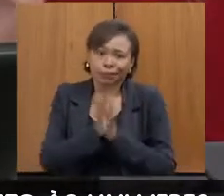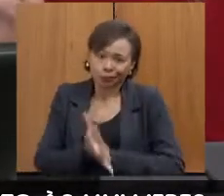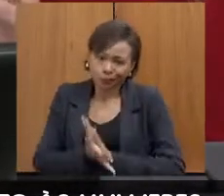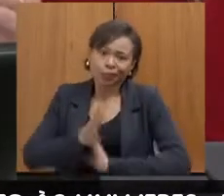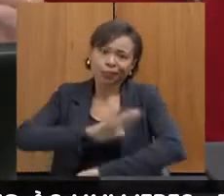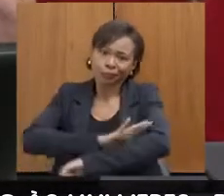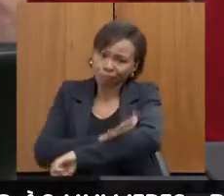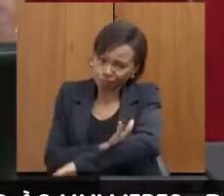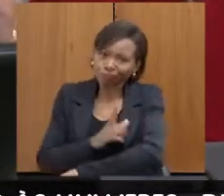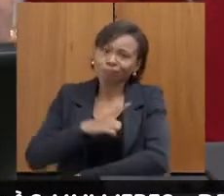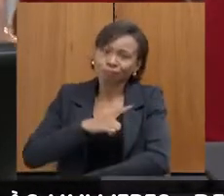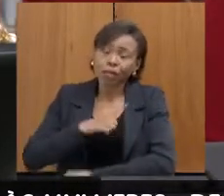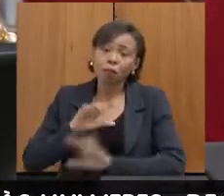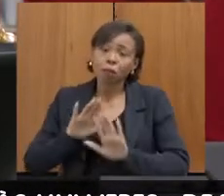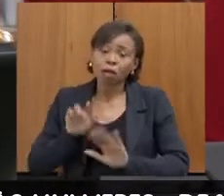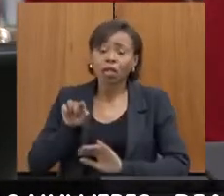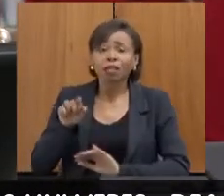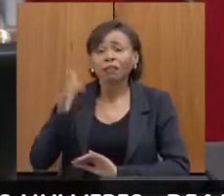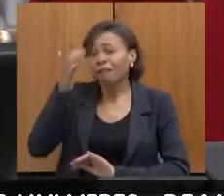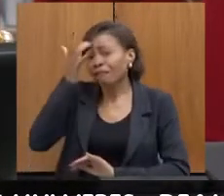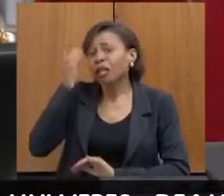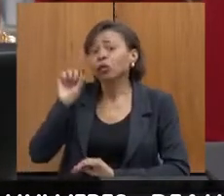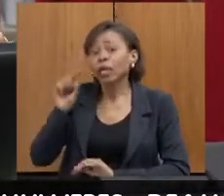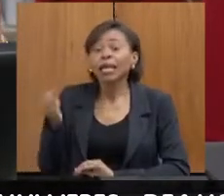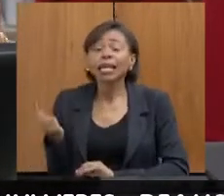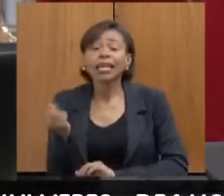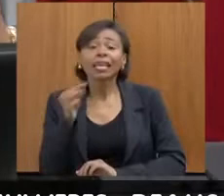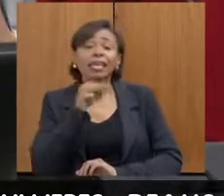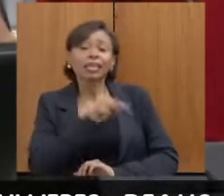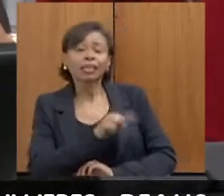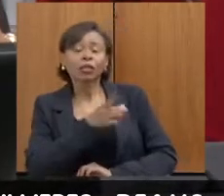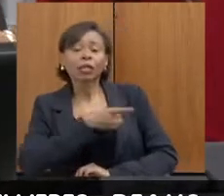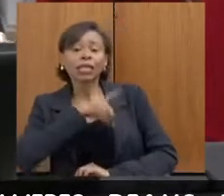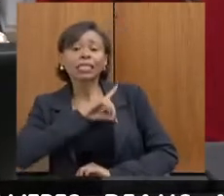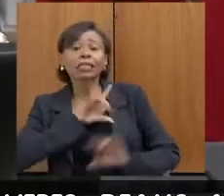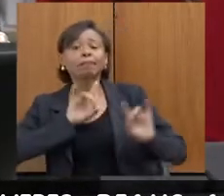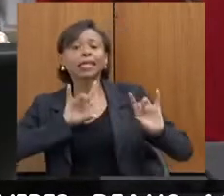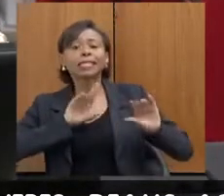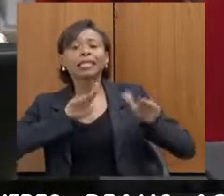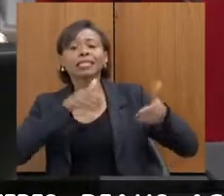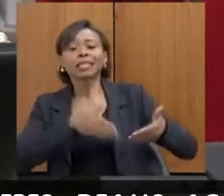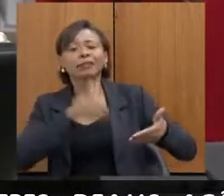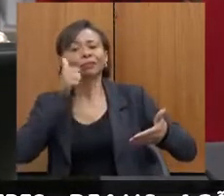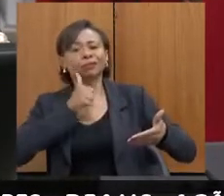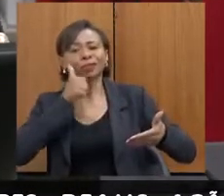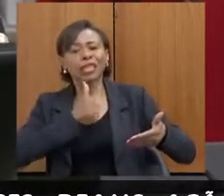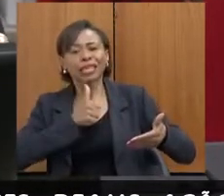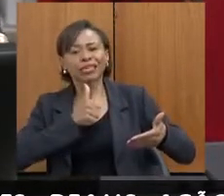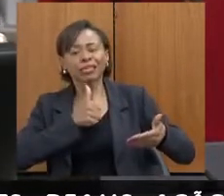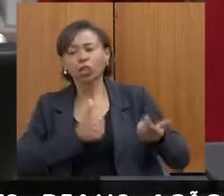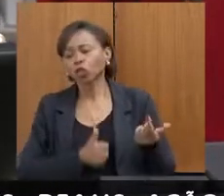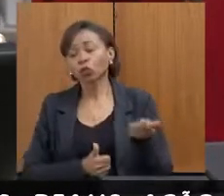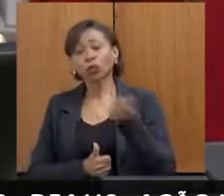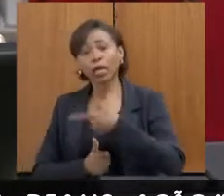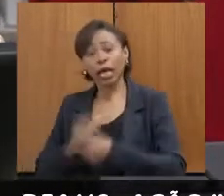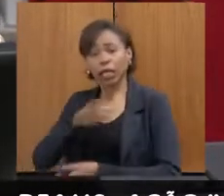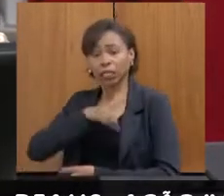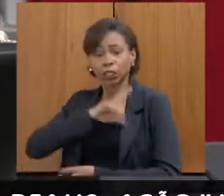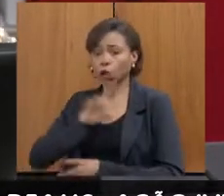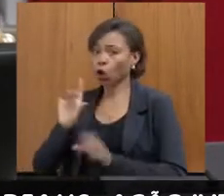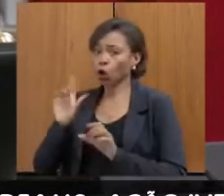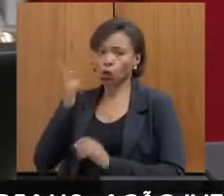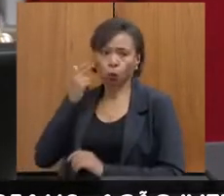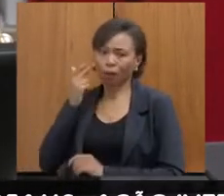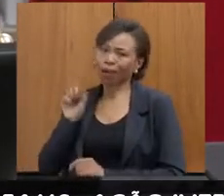mais fácil que eles procurem uma delegacia especializada de atendimento à mulher do que uma delegacia comum. Eu queria falar só em relação aos